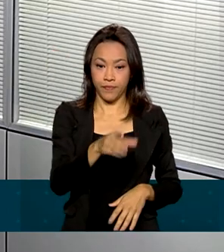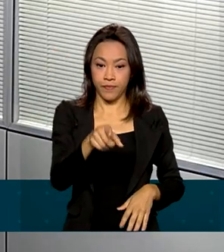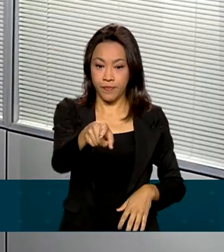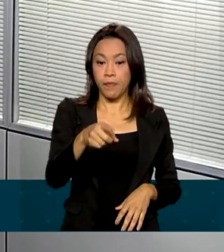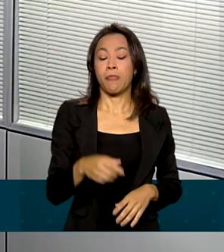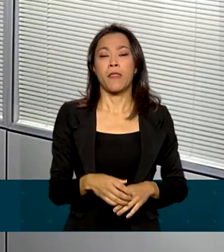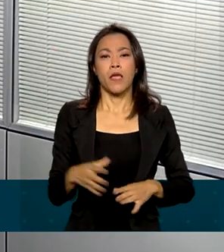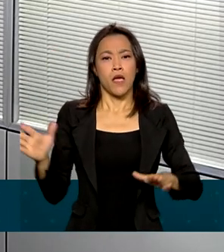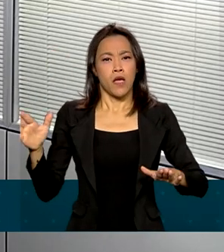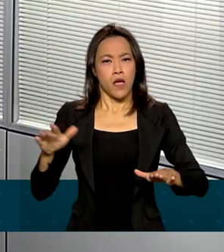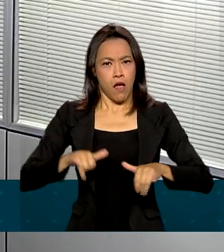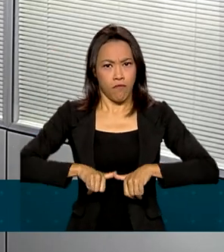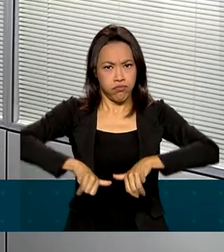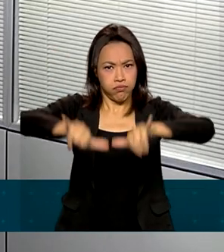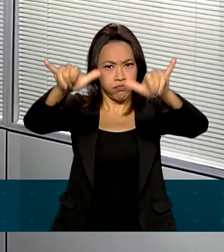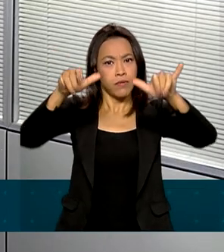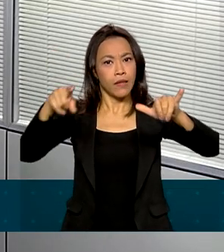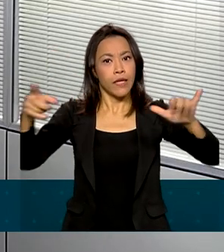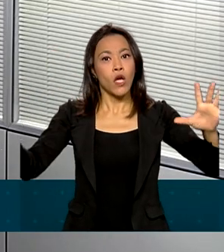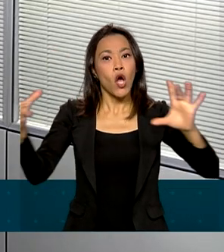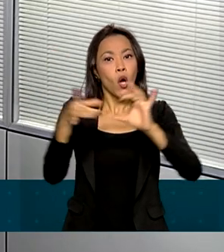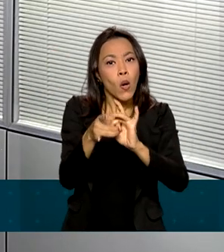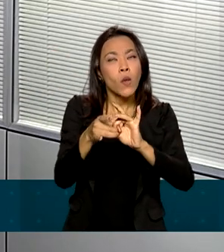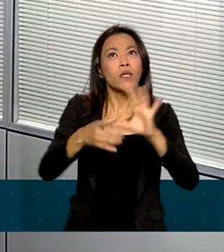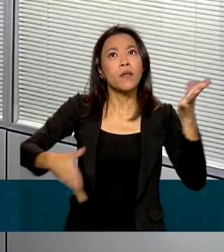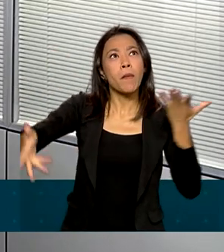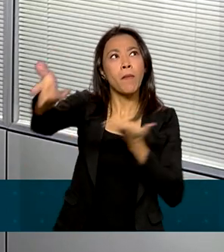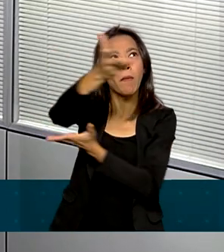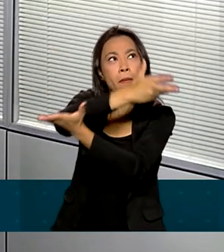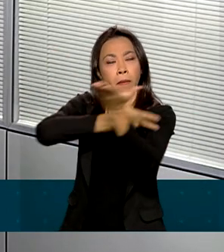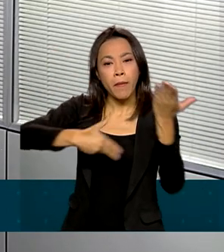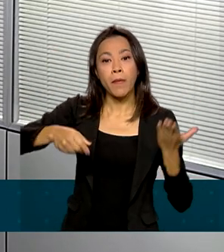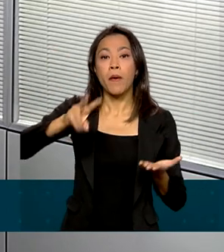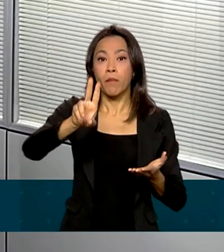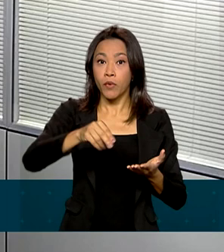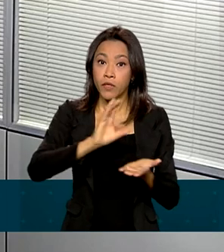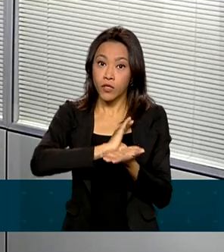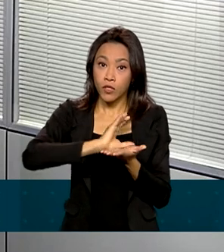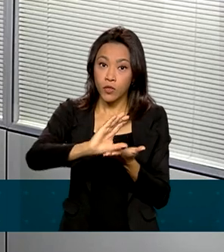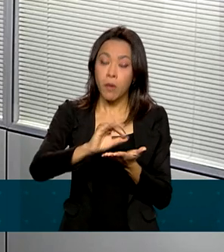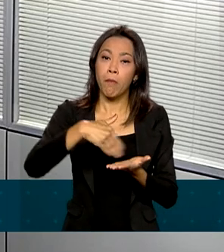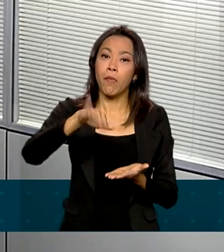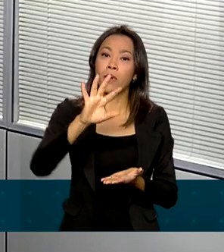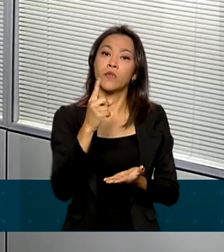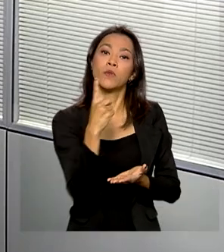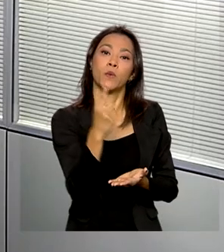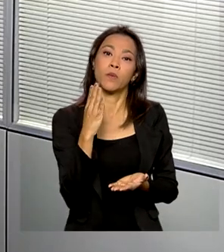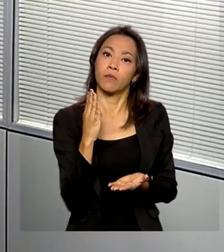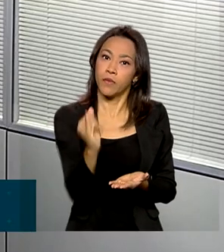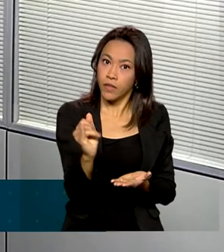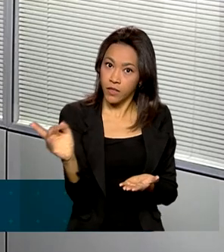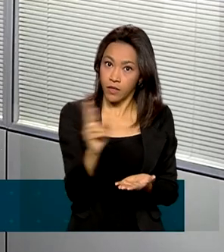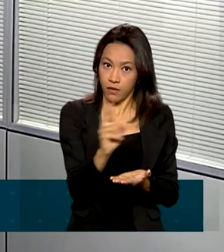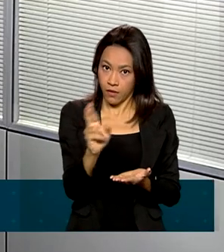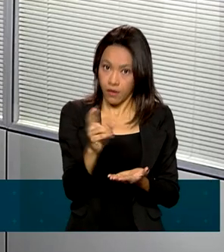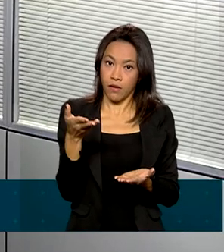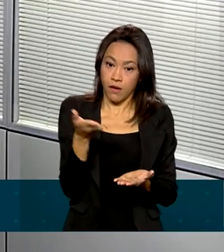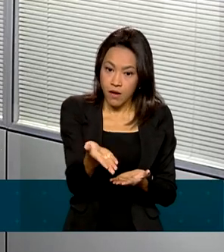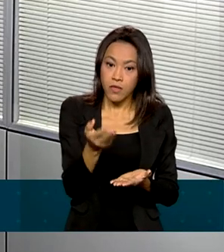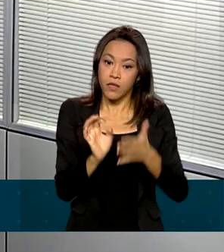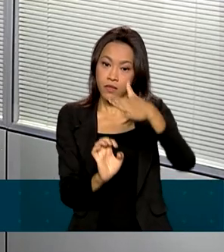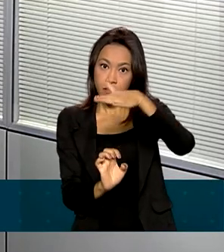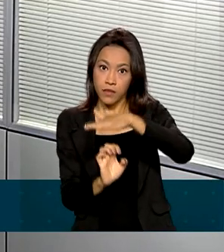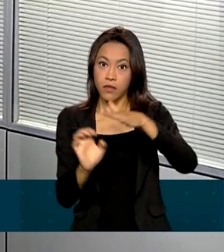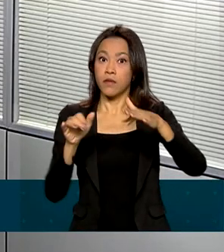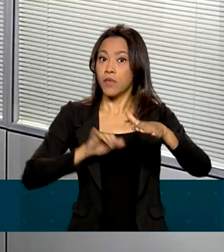esse país é a aviação civil. E é por isso que nós investimos mais de um bilhão de reais através da Infraero e dos nossos